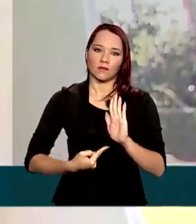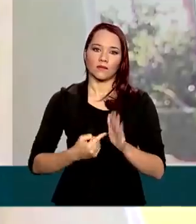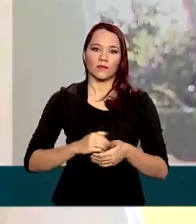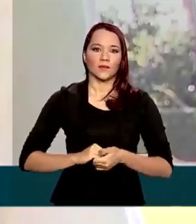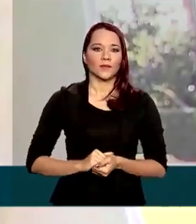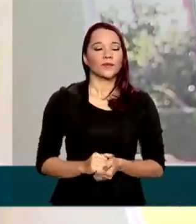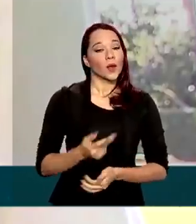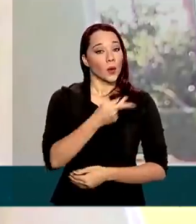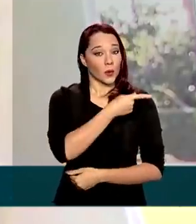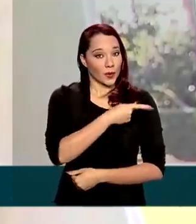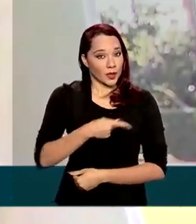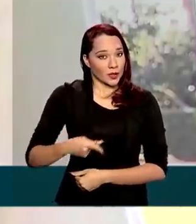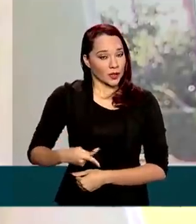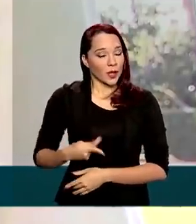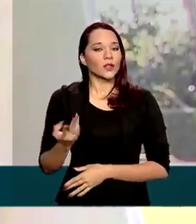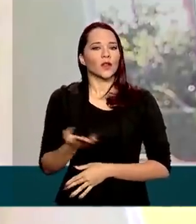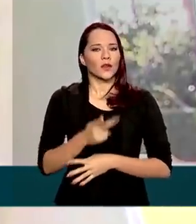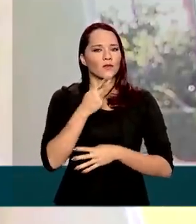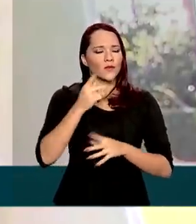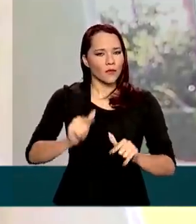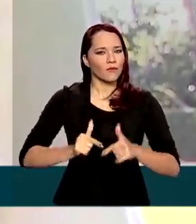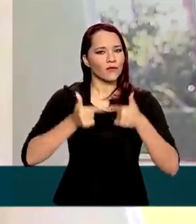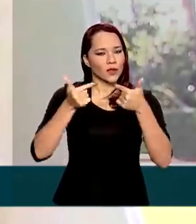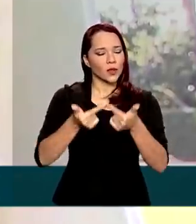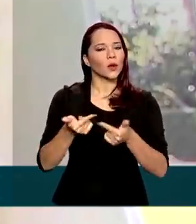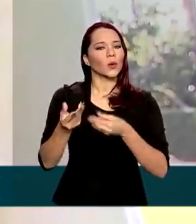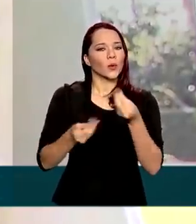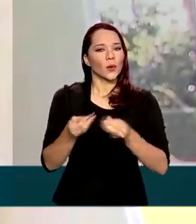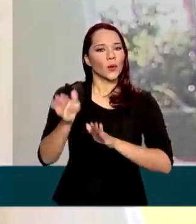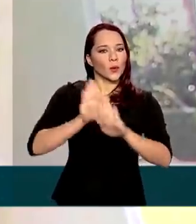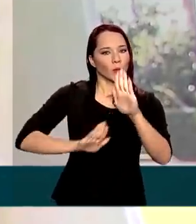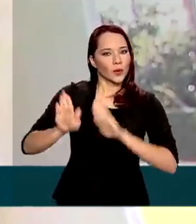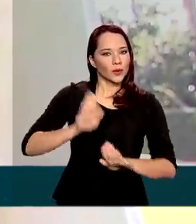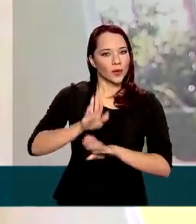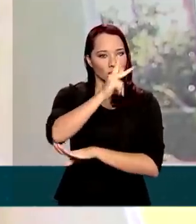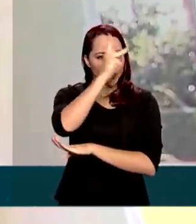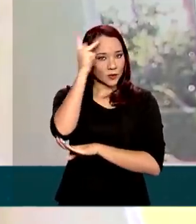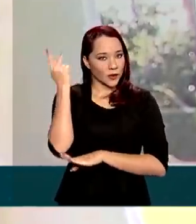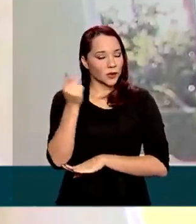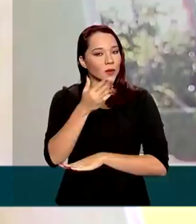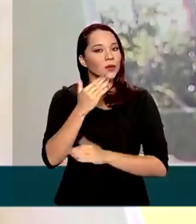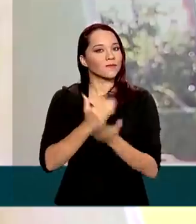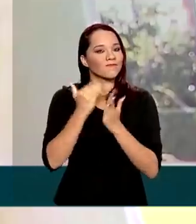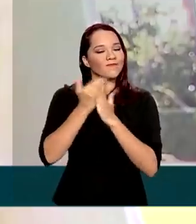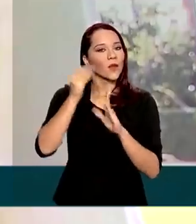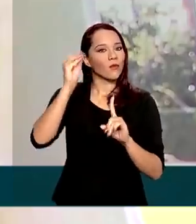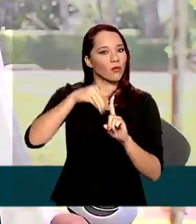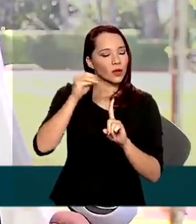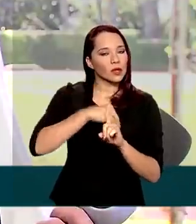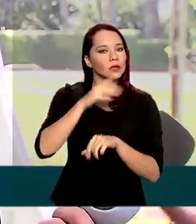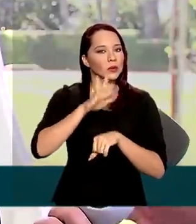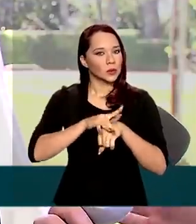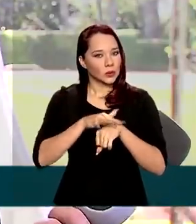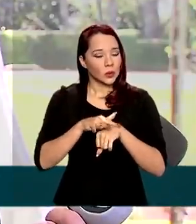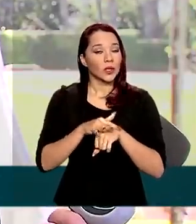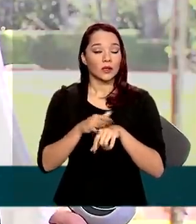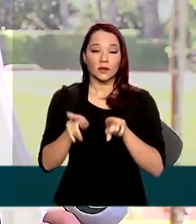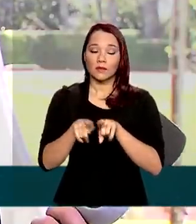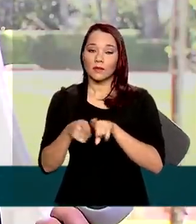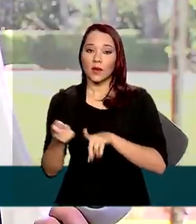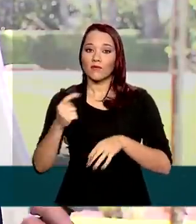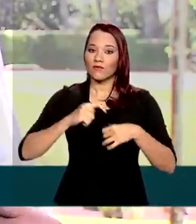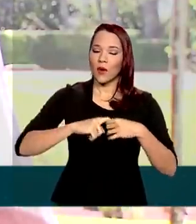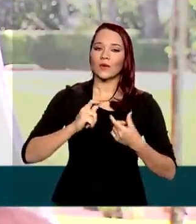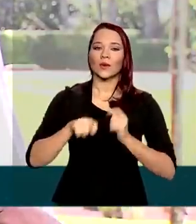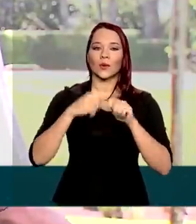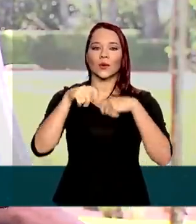O presidente voltou a defender os cuidados com as pessoas mais vulneráveis à doença e a retomada da